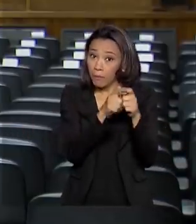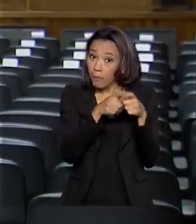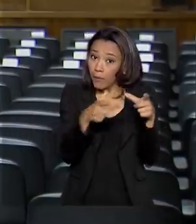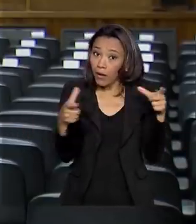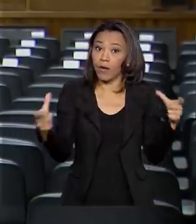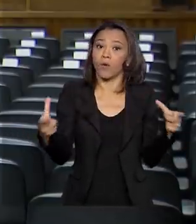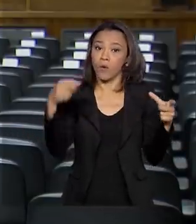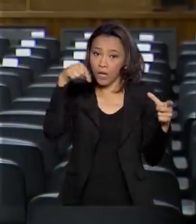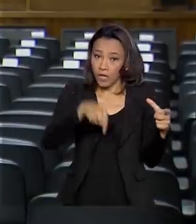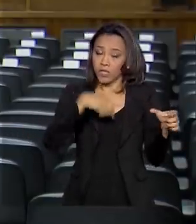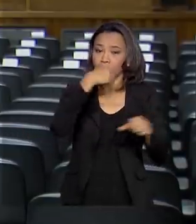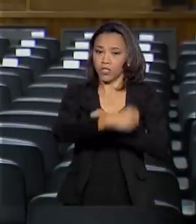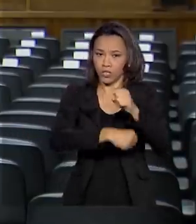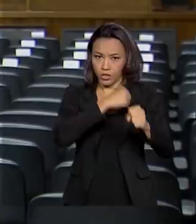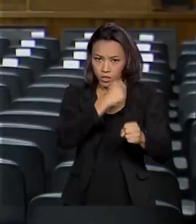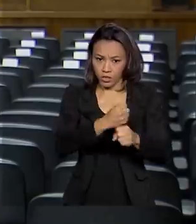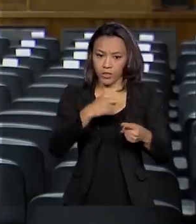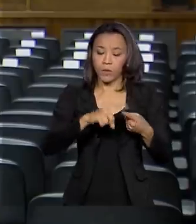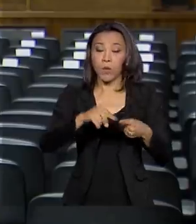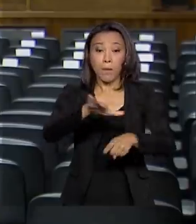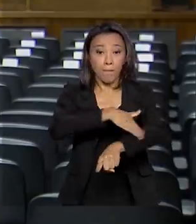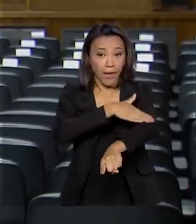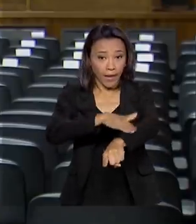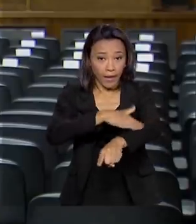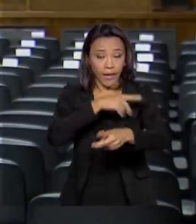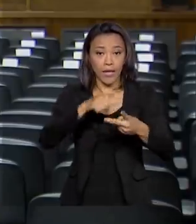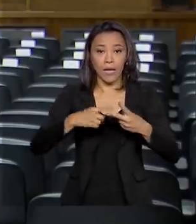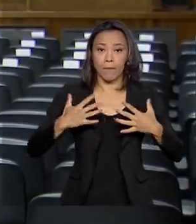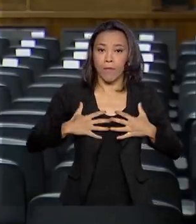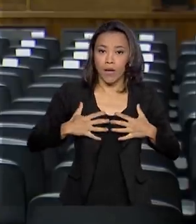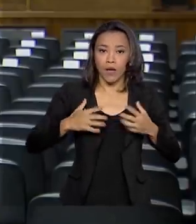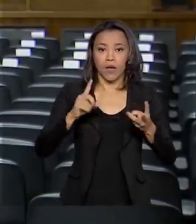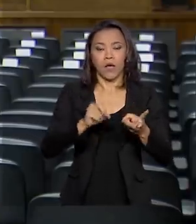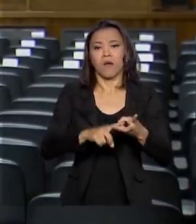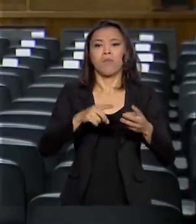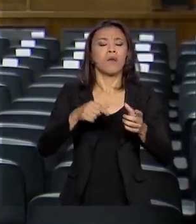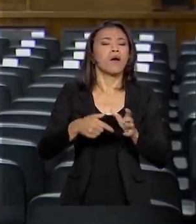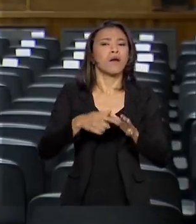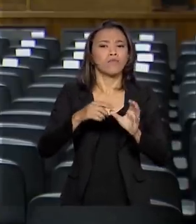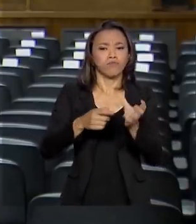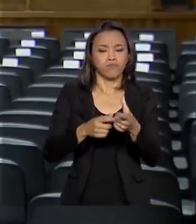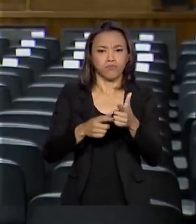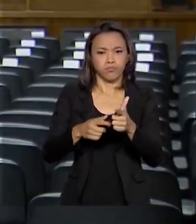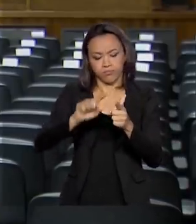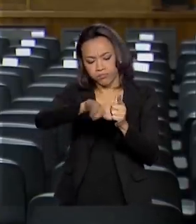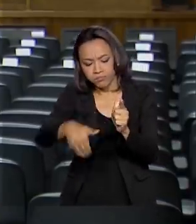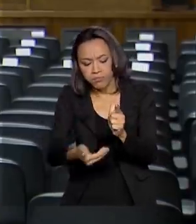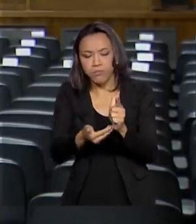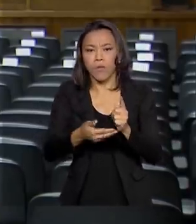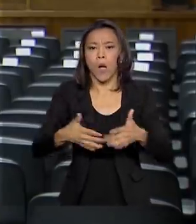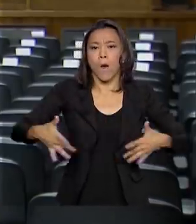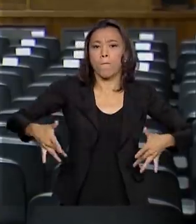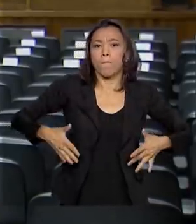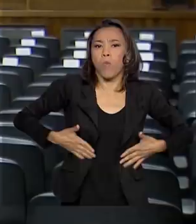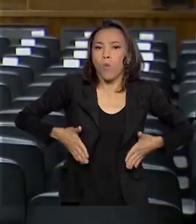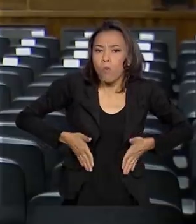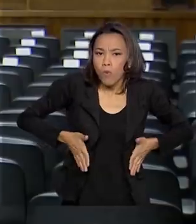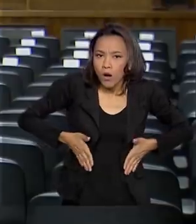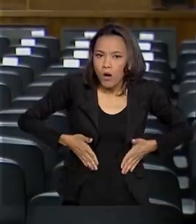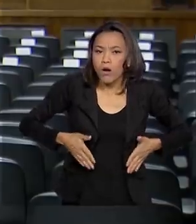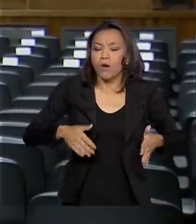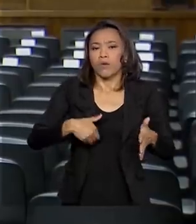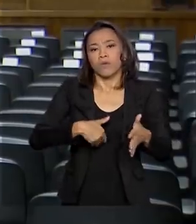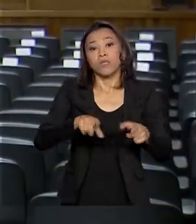este ano serão os de pele, mama, próstata, cólon reto, pulmão e estômago. O